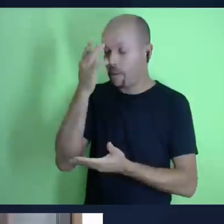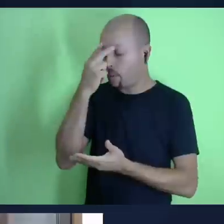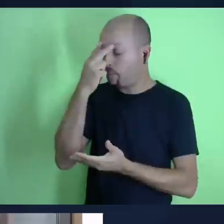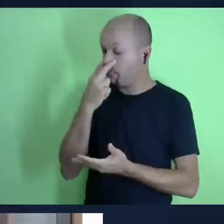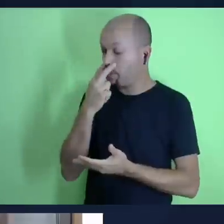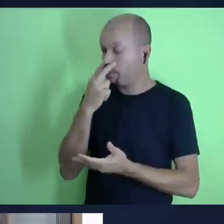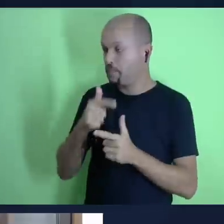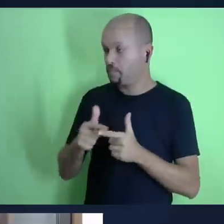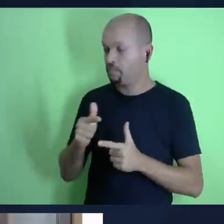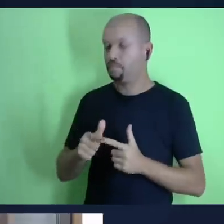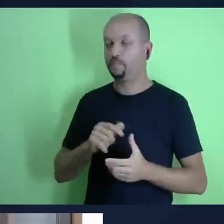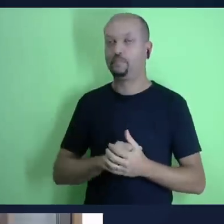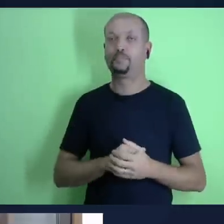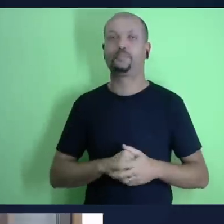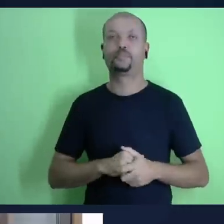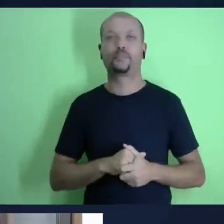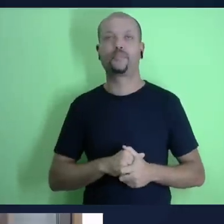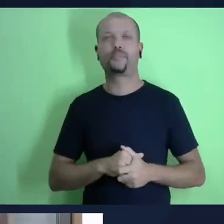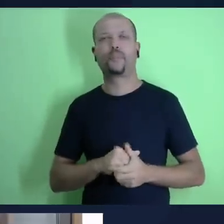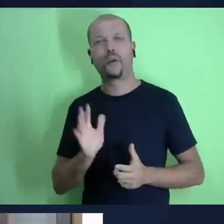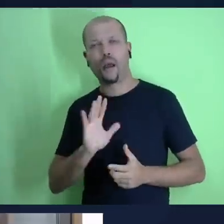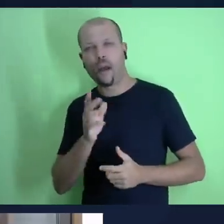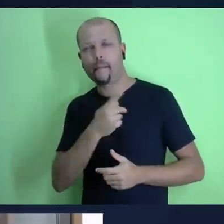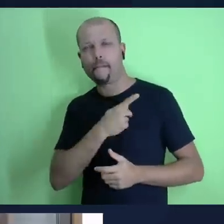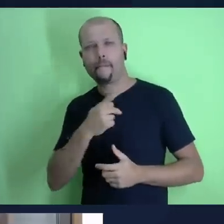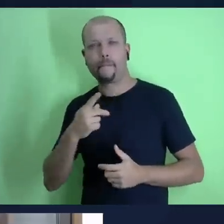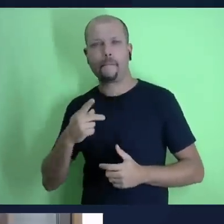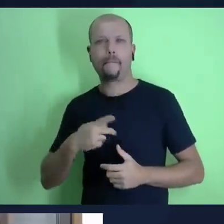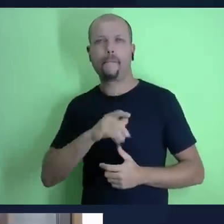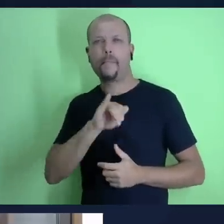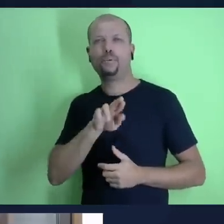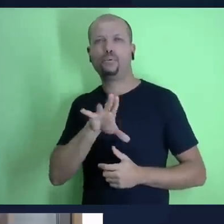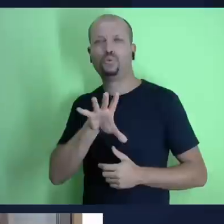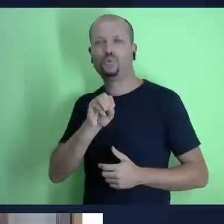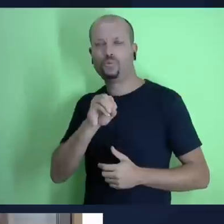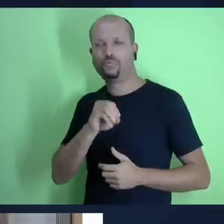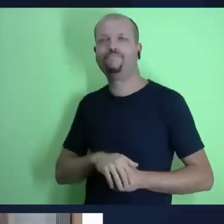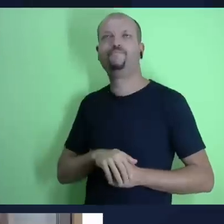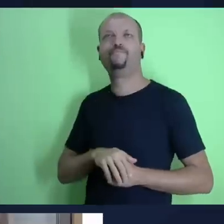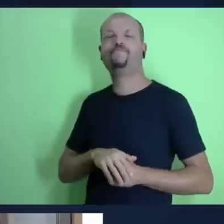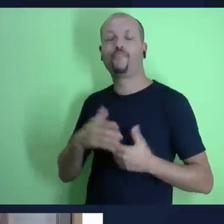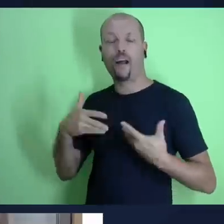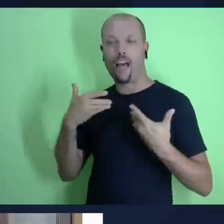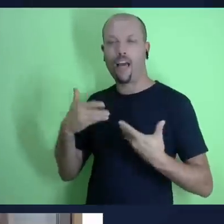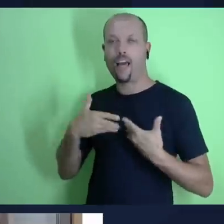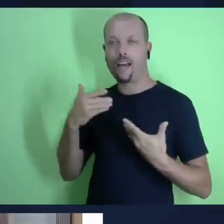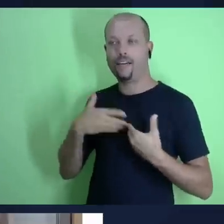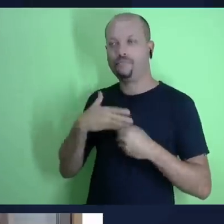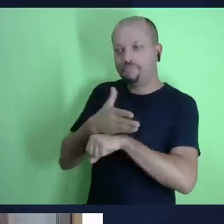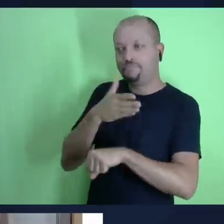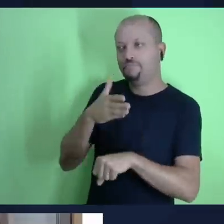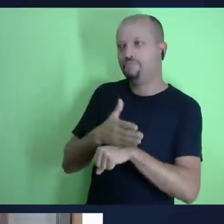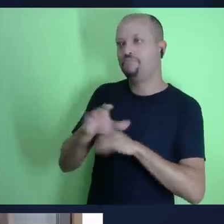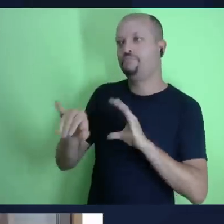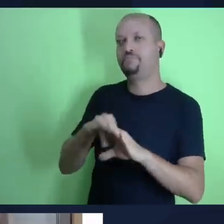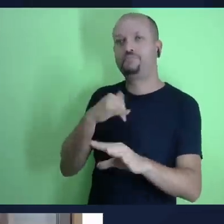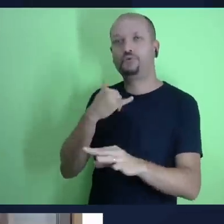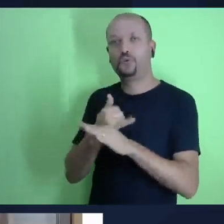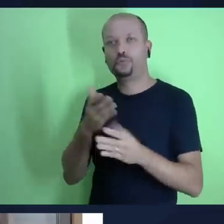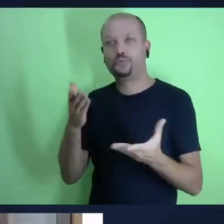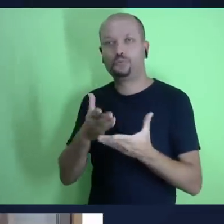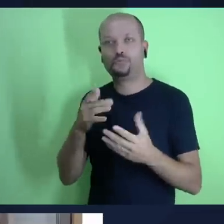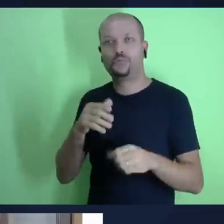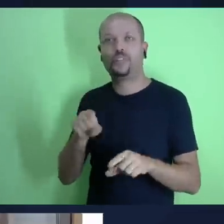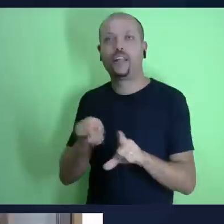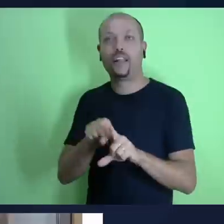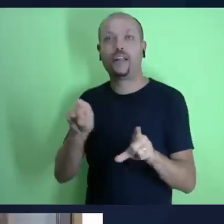para os nossos amigos cegos e de baixa visão. Olá pastor Júlio que prazer poder estar aqui participando desse canal da igreja